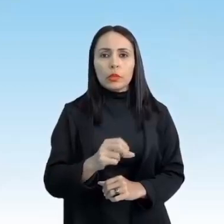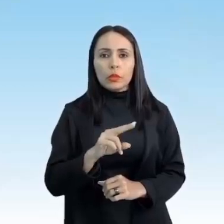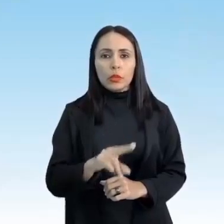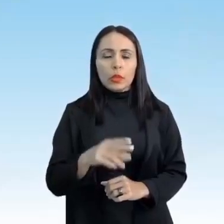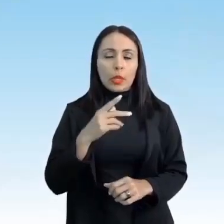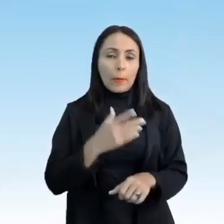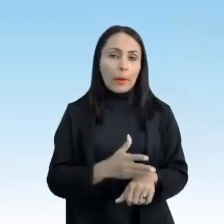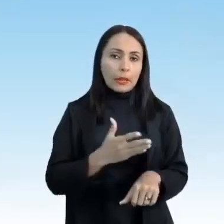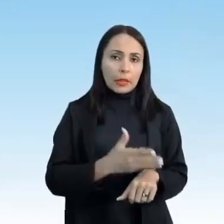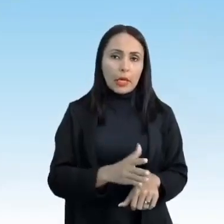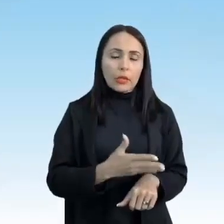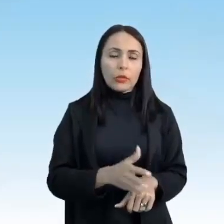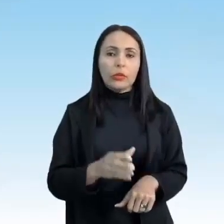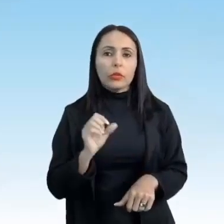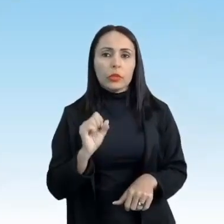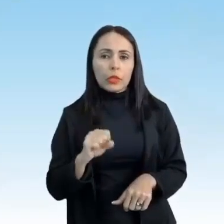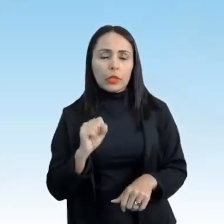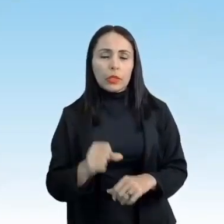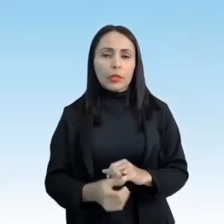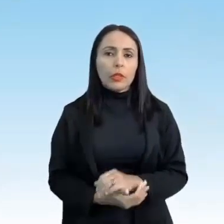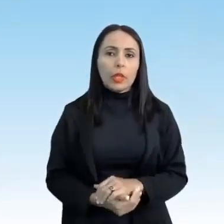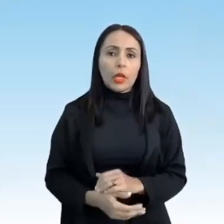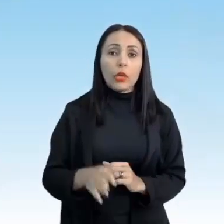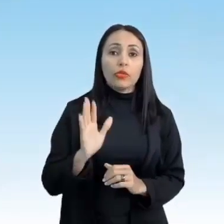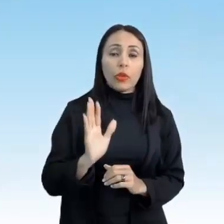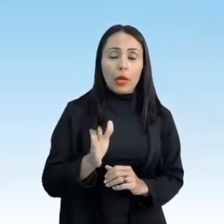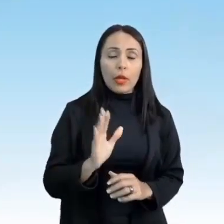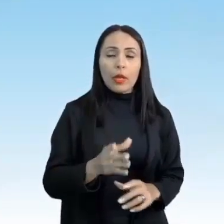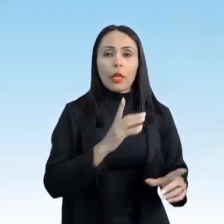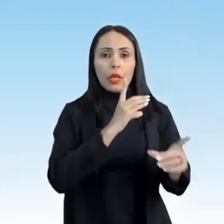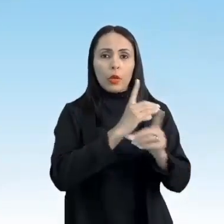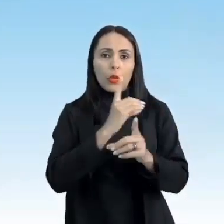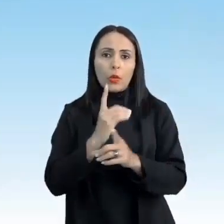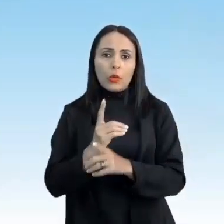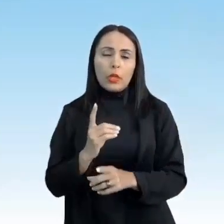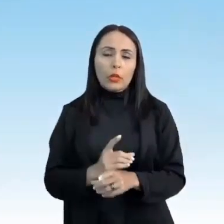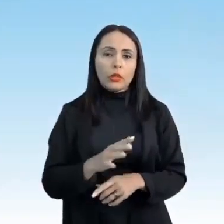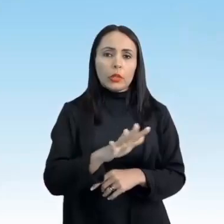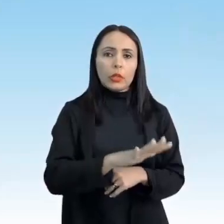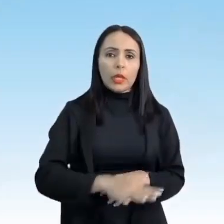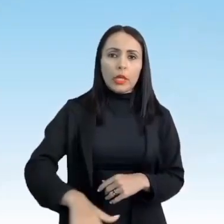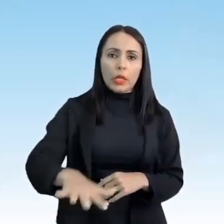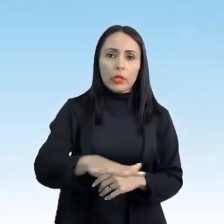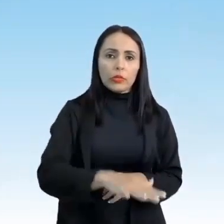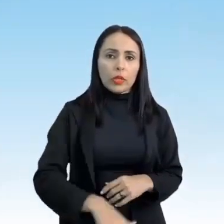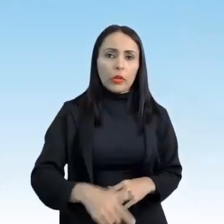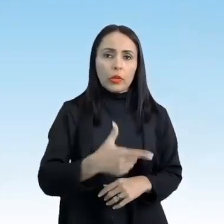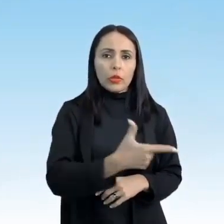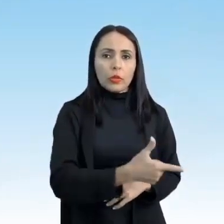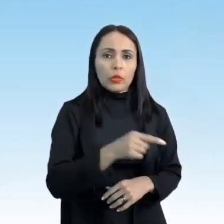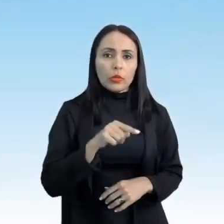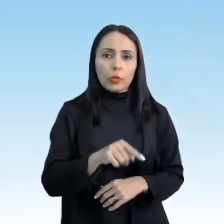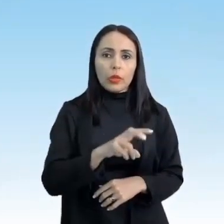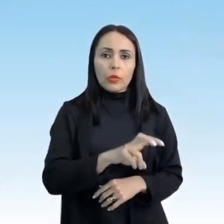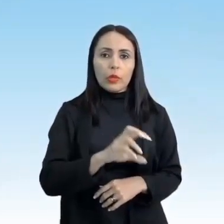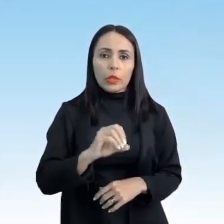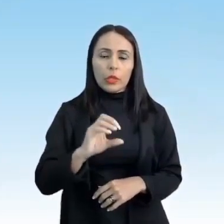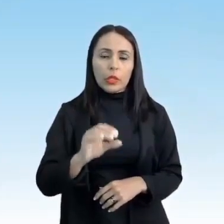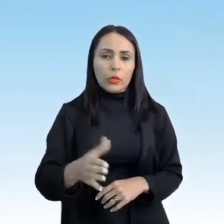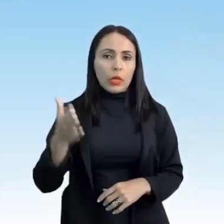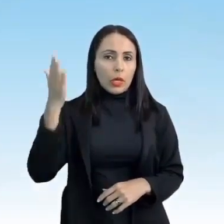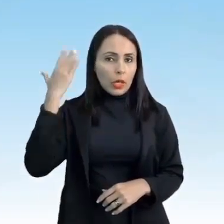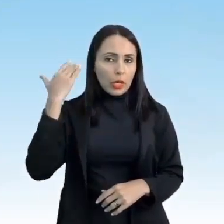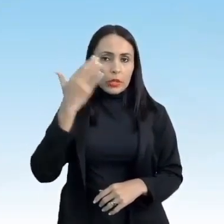essa prática, tá, perdão, já era encontrada na região por volta de 2.500 antes de Cristo.